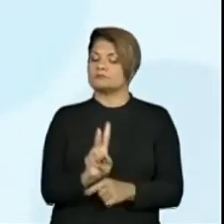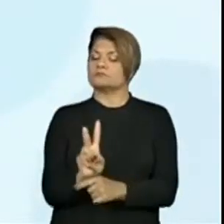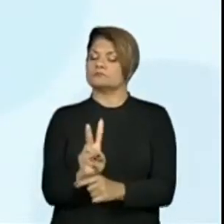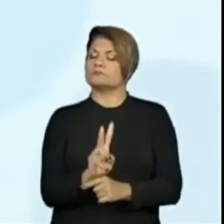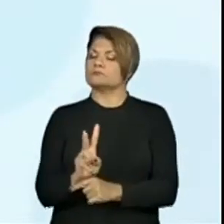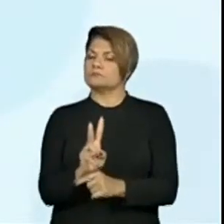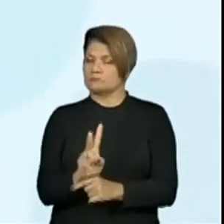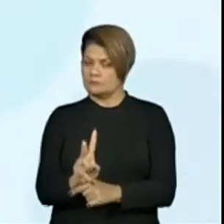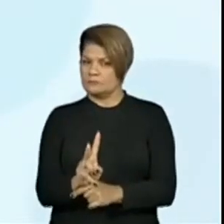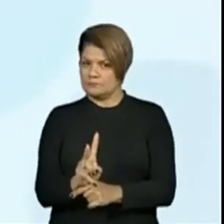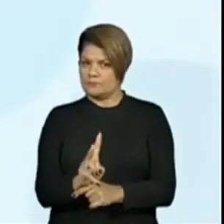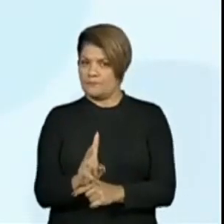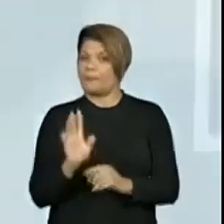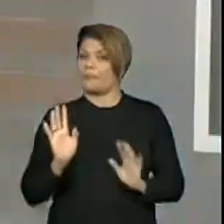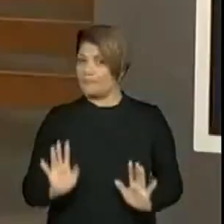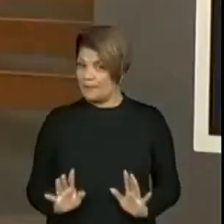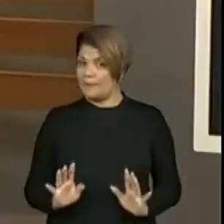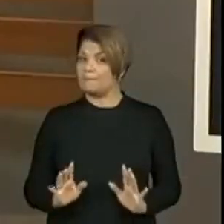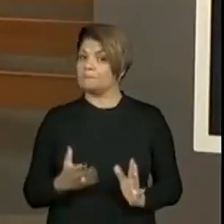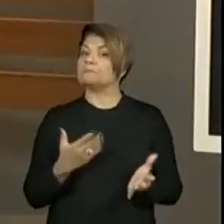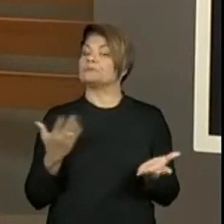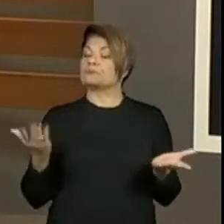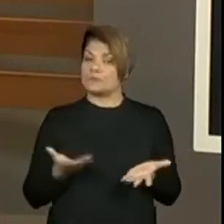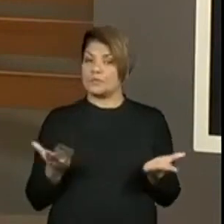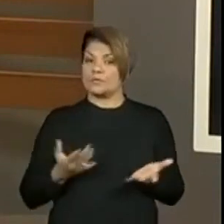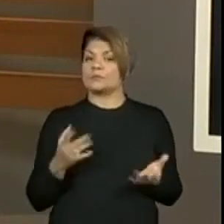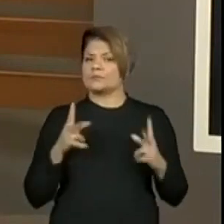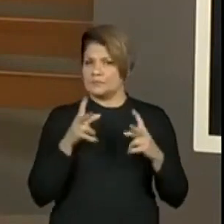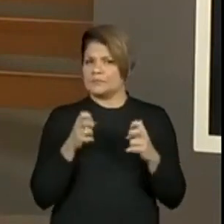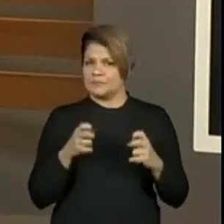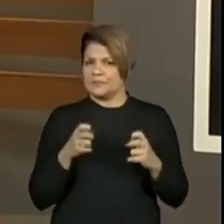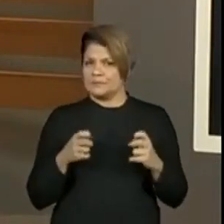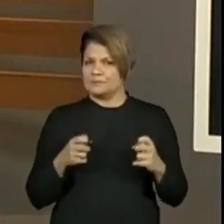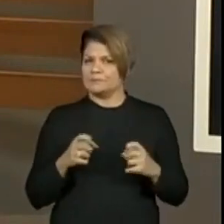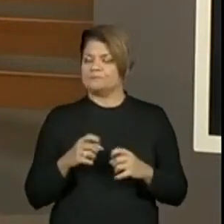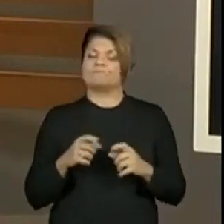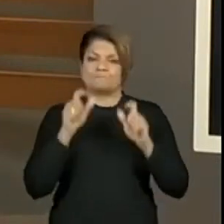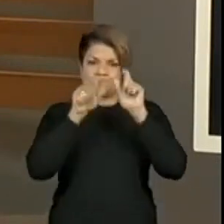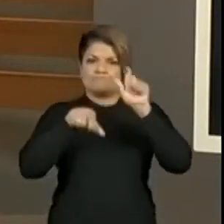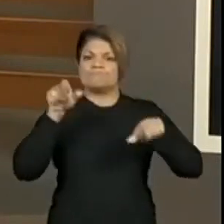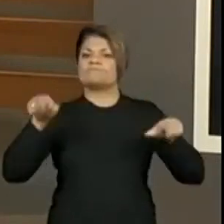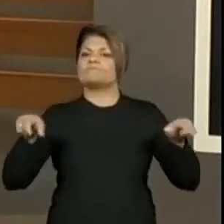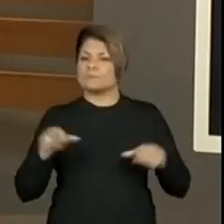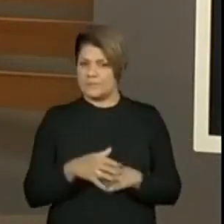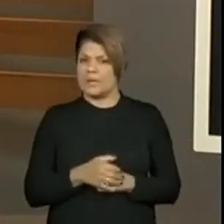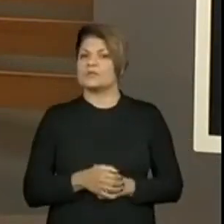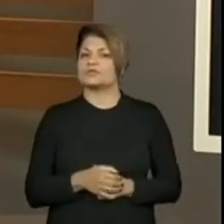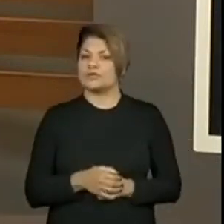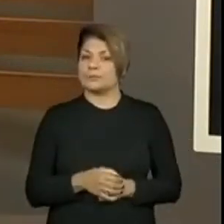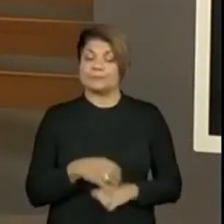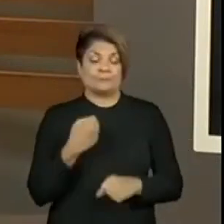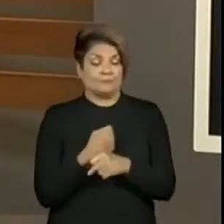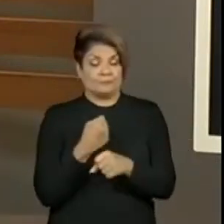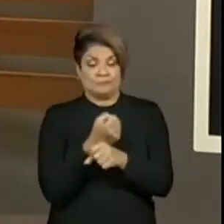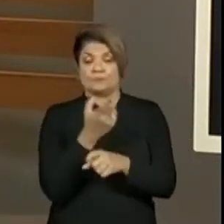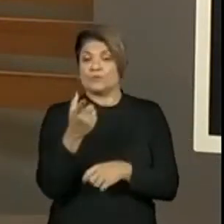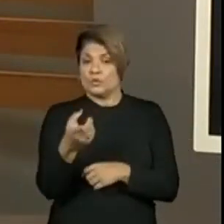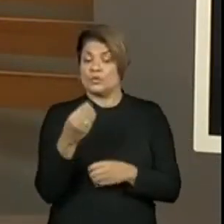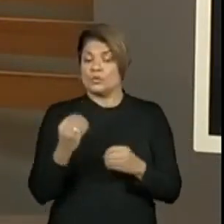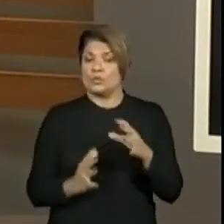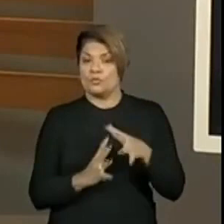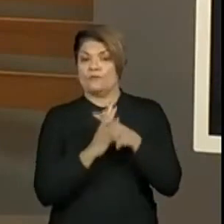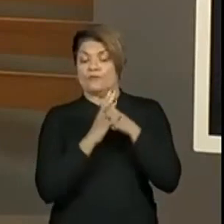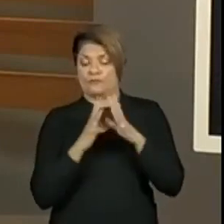é importante a gente perceber. Porque não é eles que vão construindo toda a história? As ações dentro da história, o conflito, o